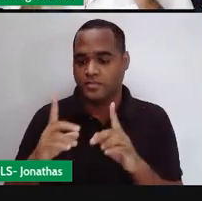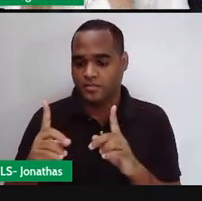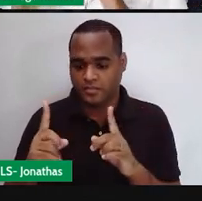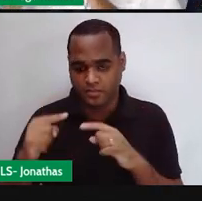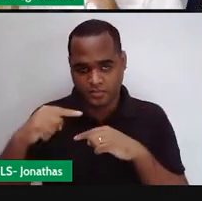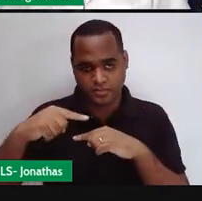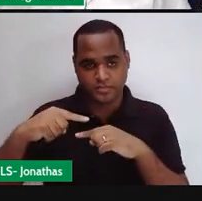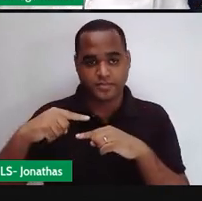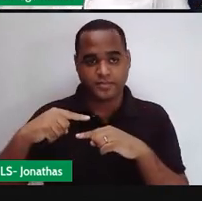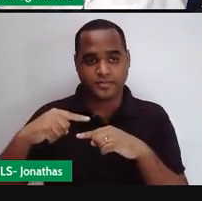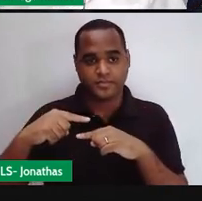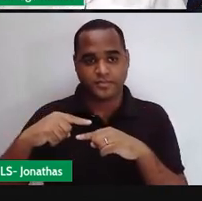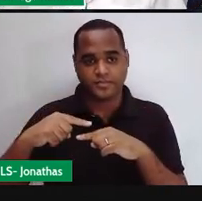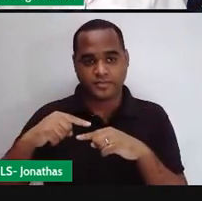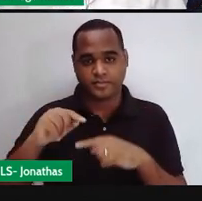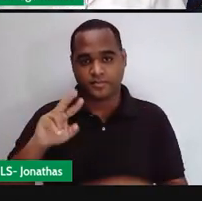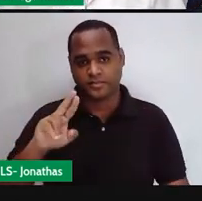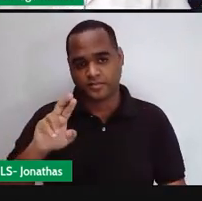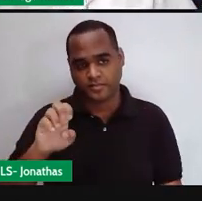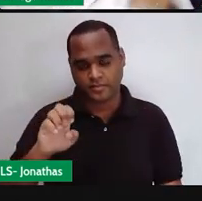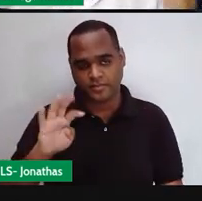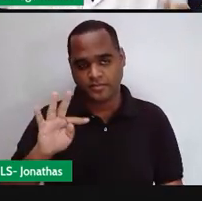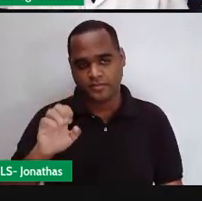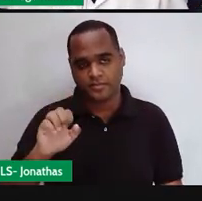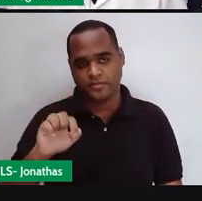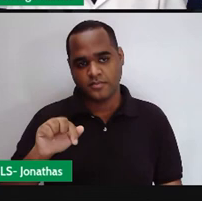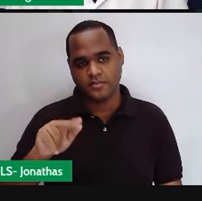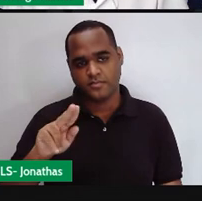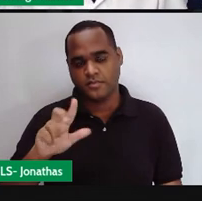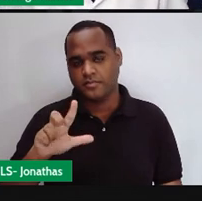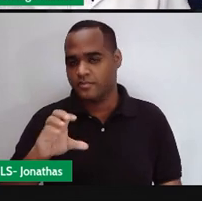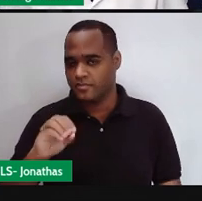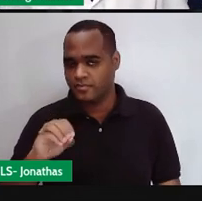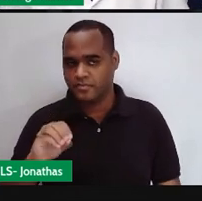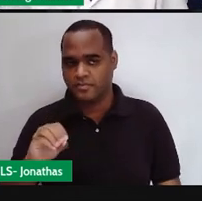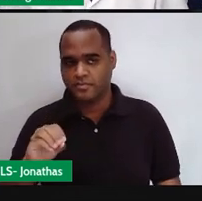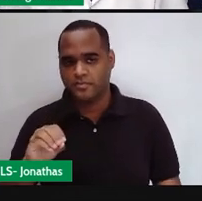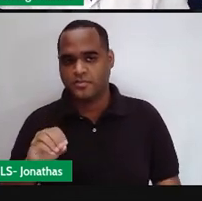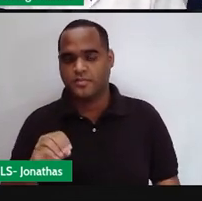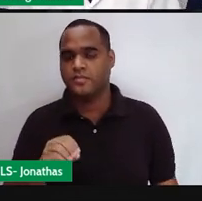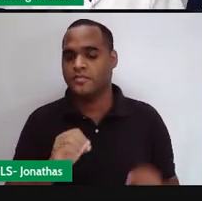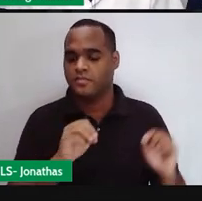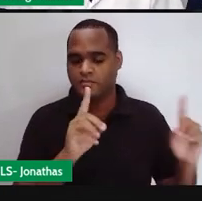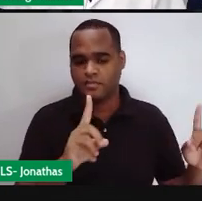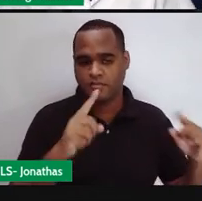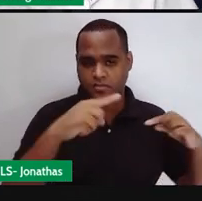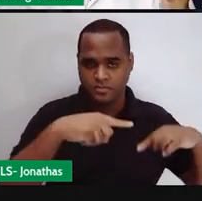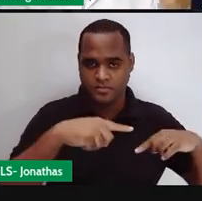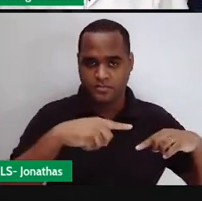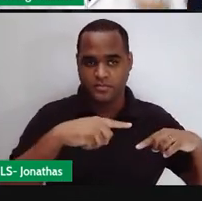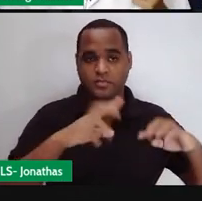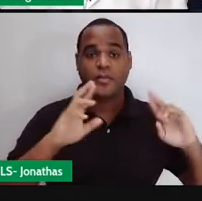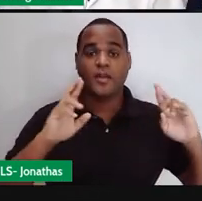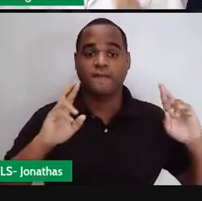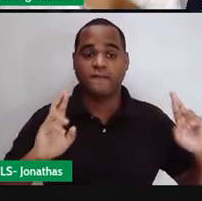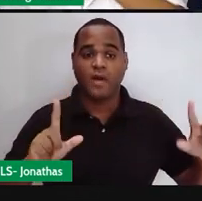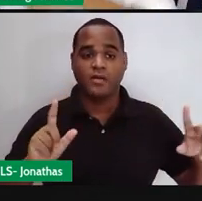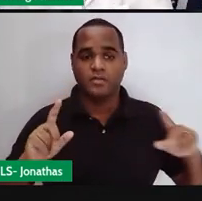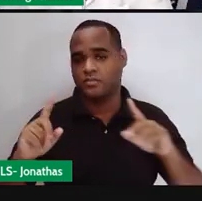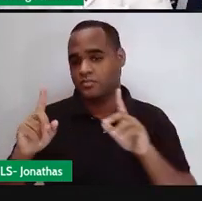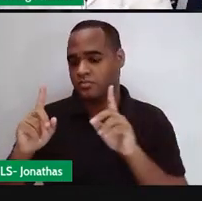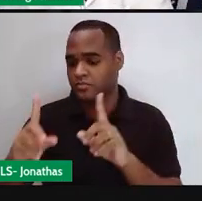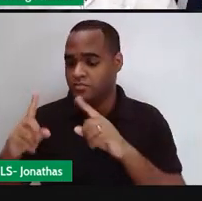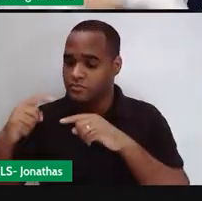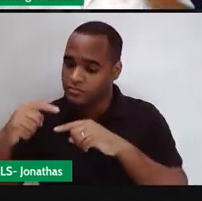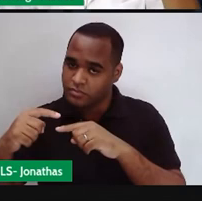é um retângulo o retângulo retângulo não é um quadrado por que que o quadrado é um